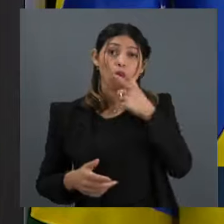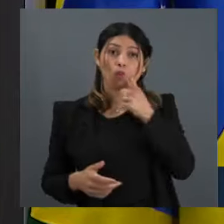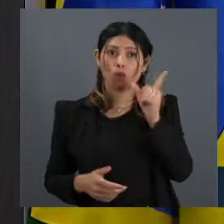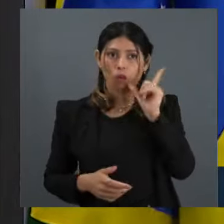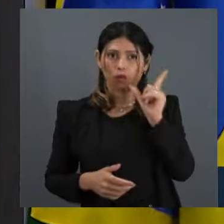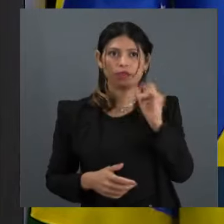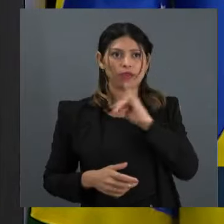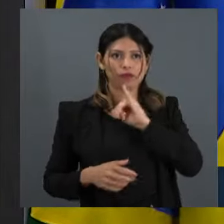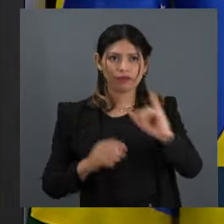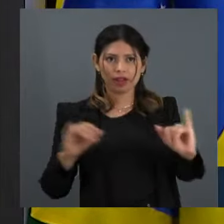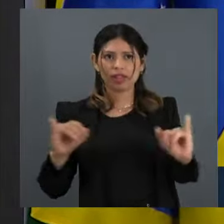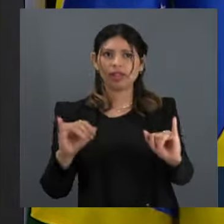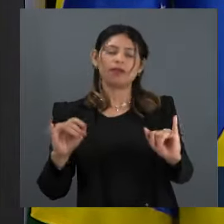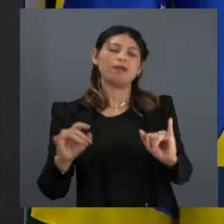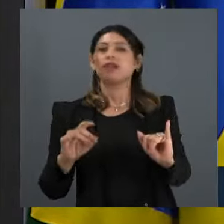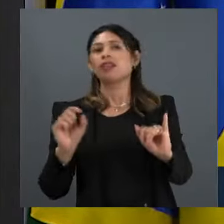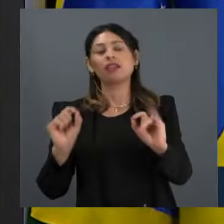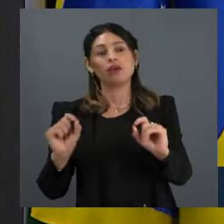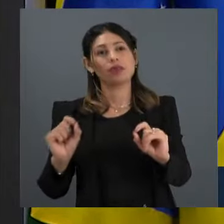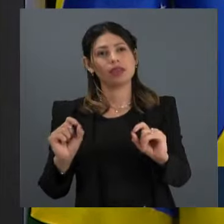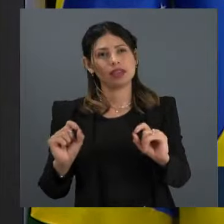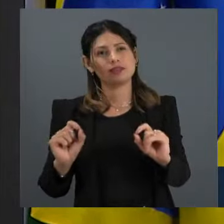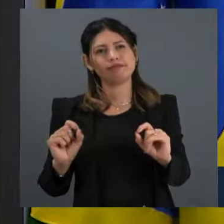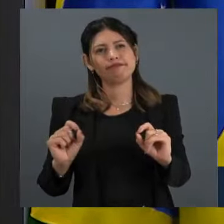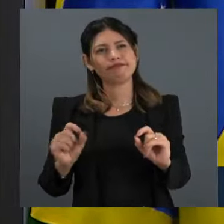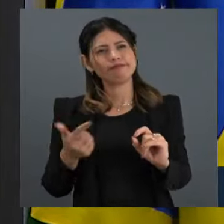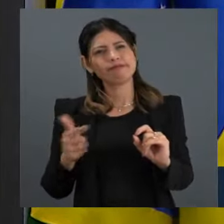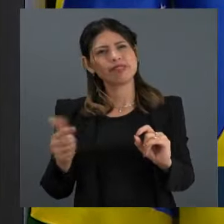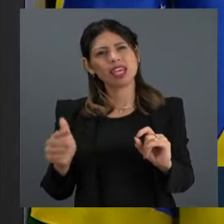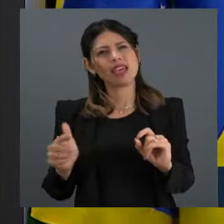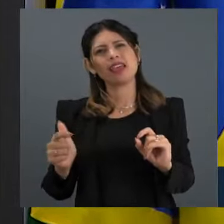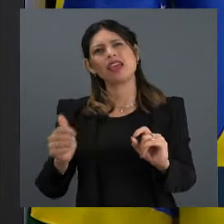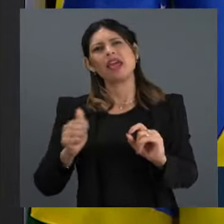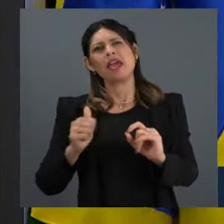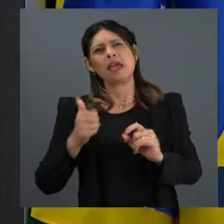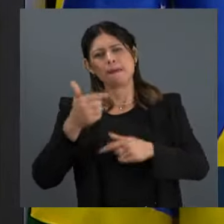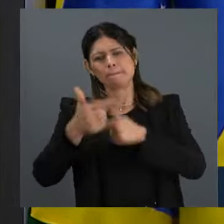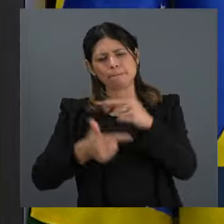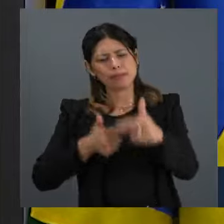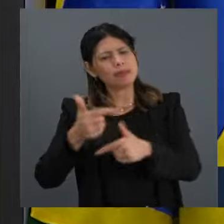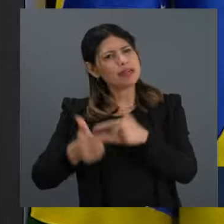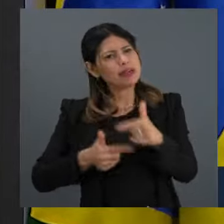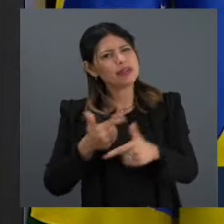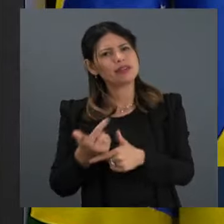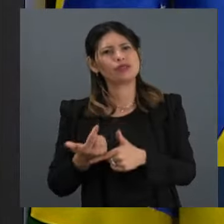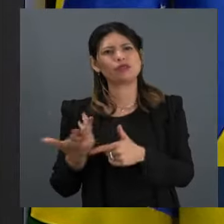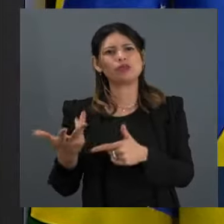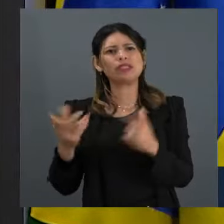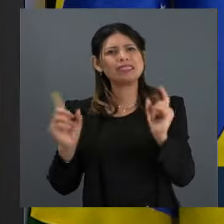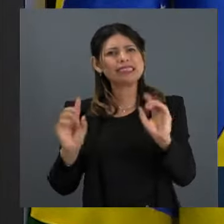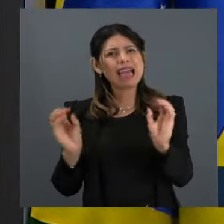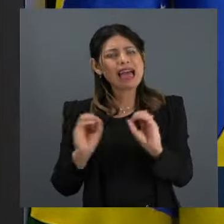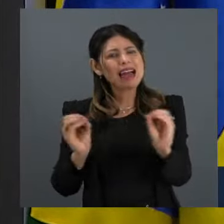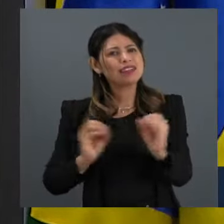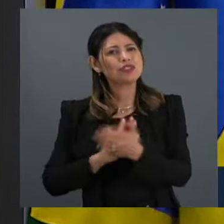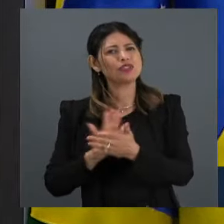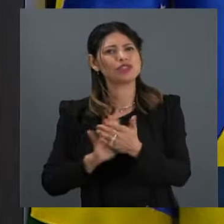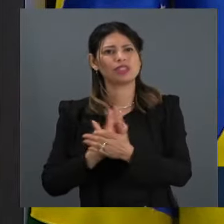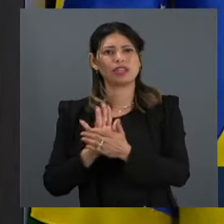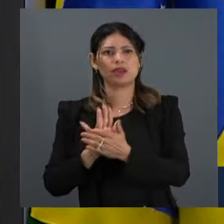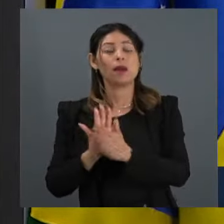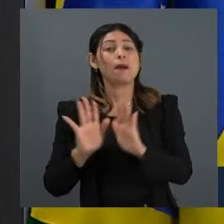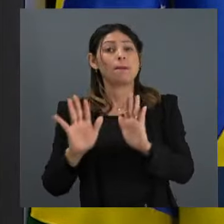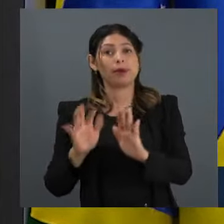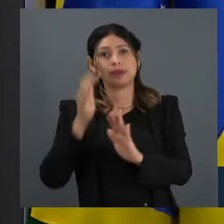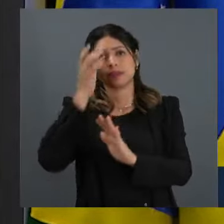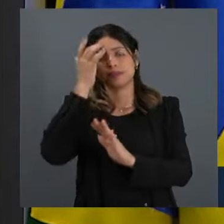as maneiras, que não gera imposto, não gera renda, aliás, que não gera emprego, não gera renda nova, é canibalização. Mas, presidente,